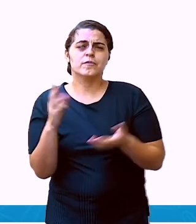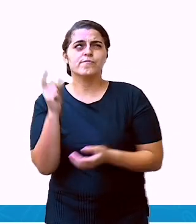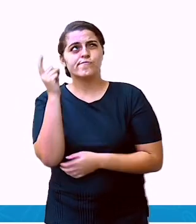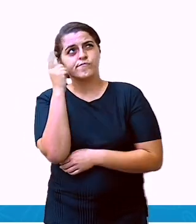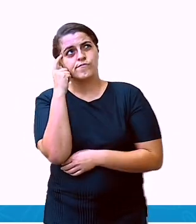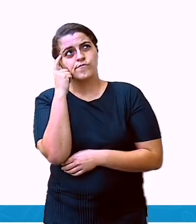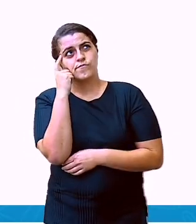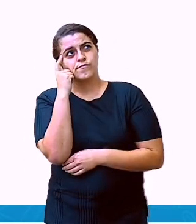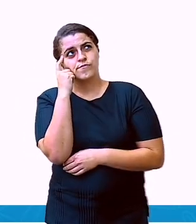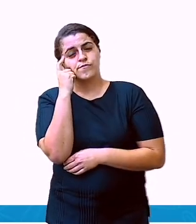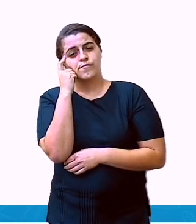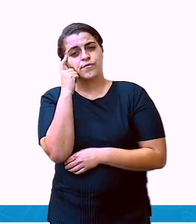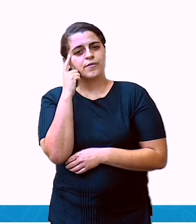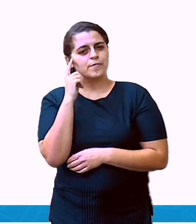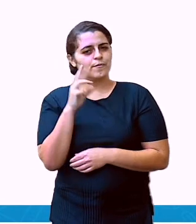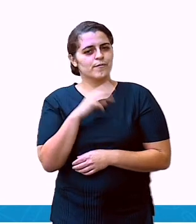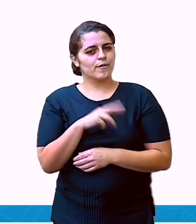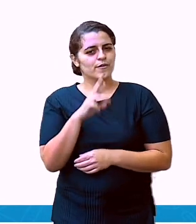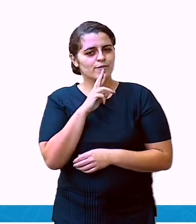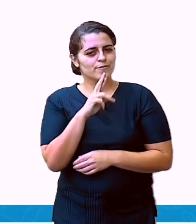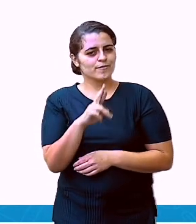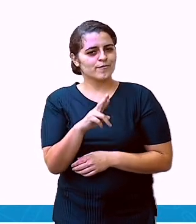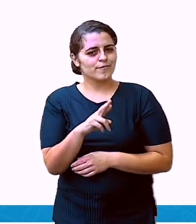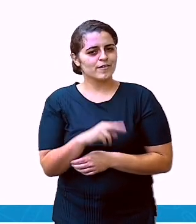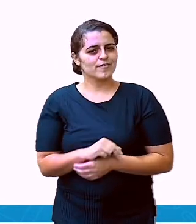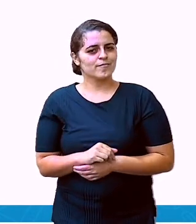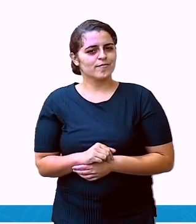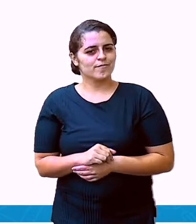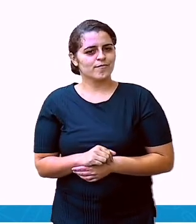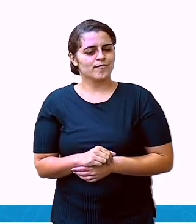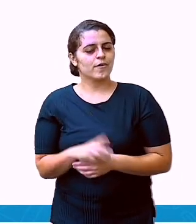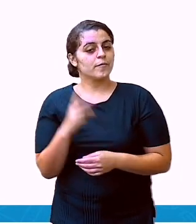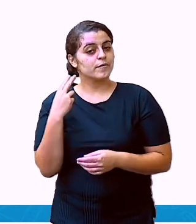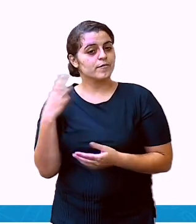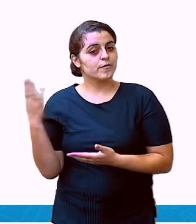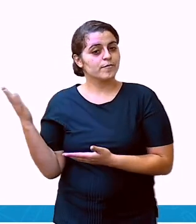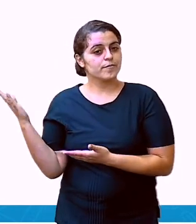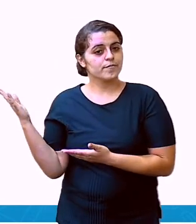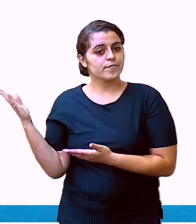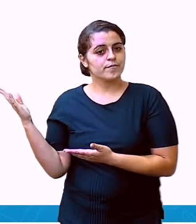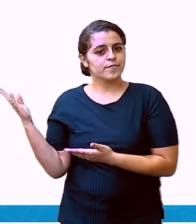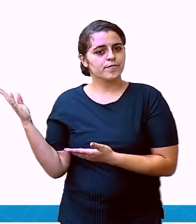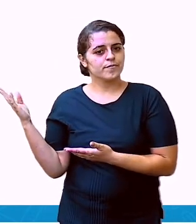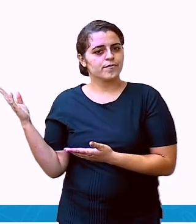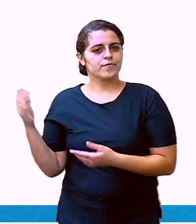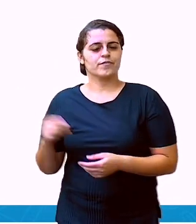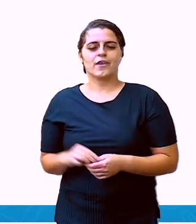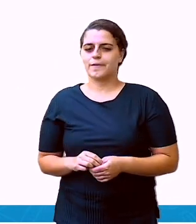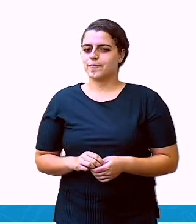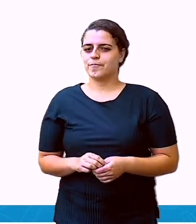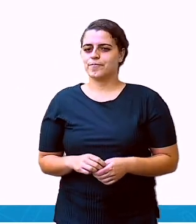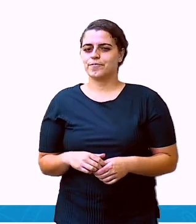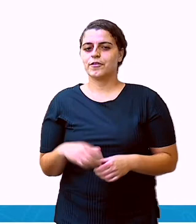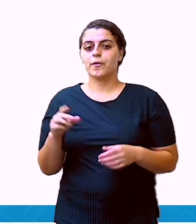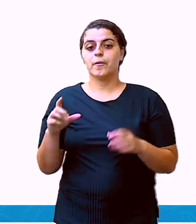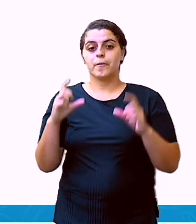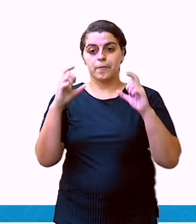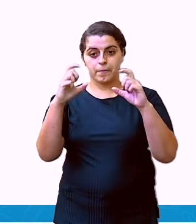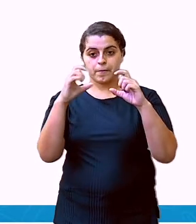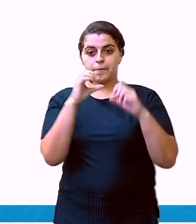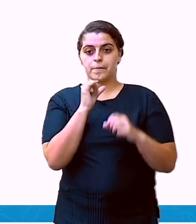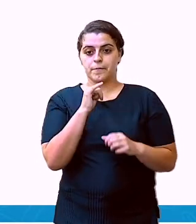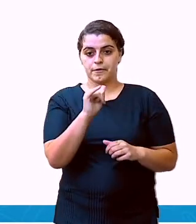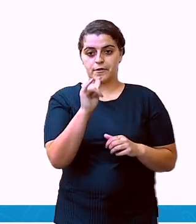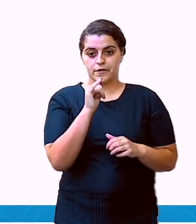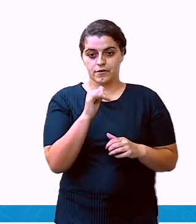pensou? Posso dar a nossa resposta? Vamos lá. Ah, o bilhete